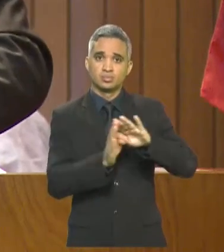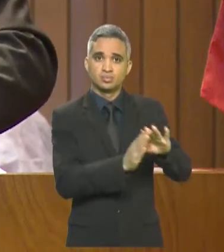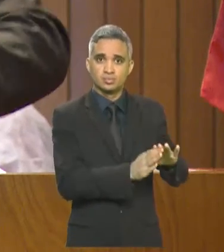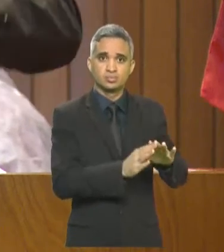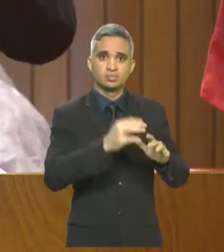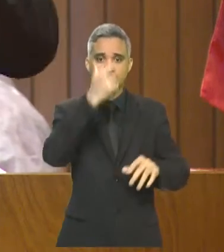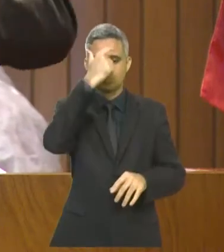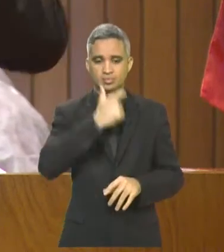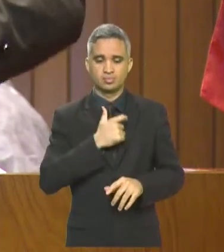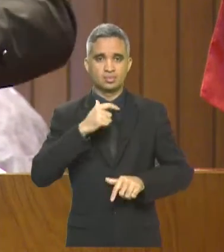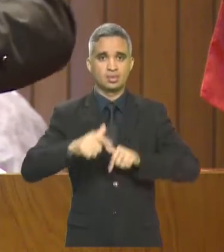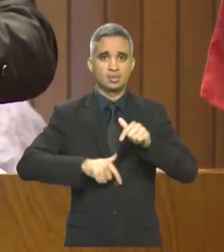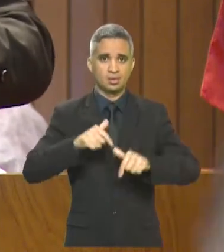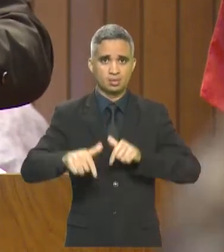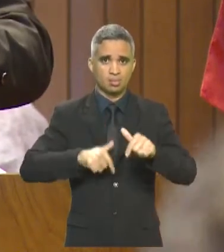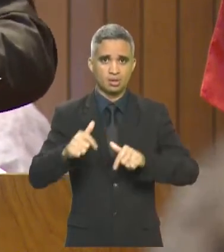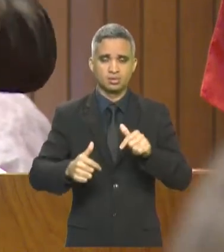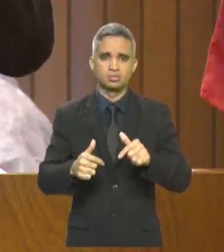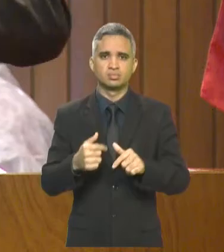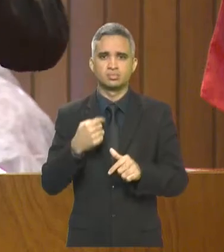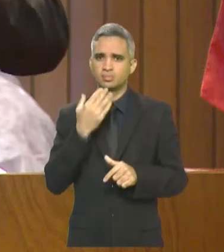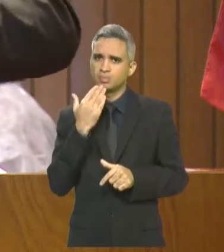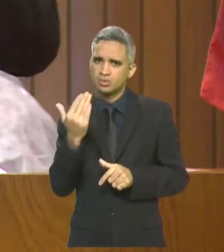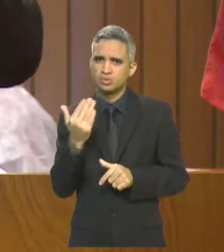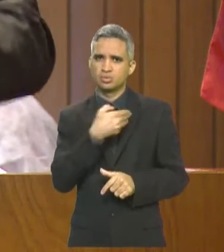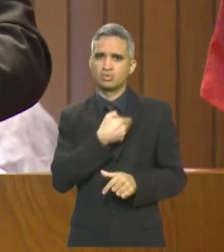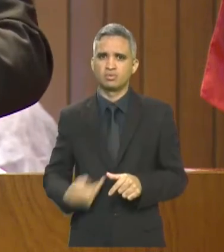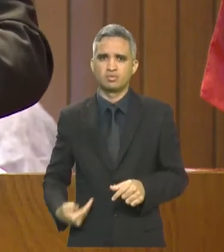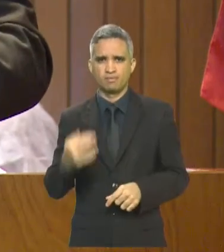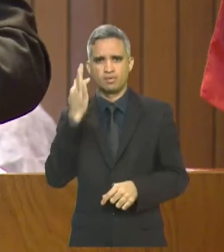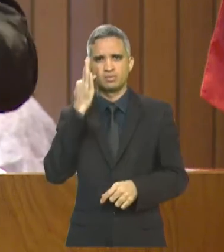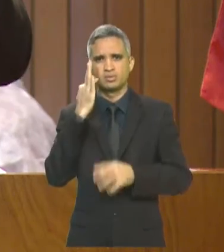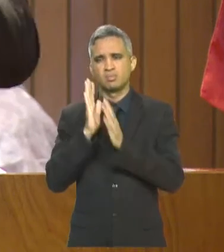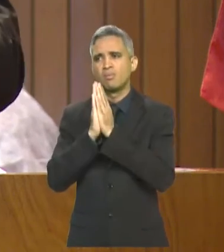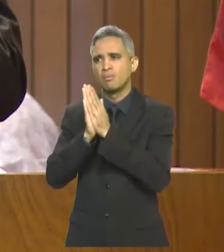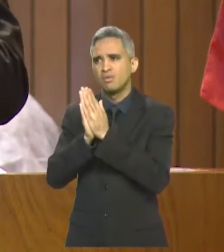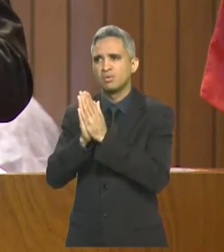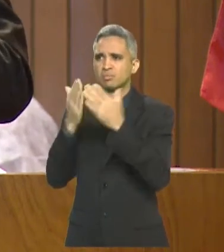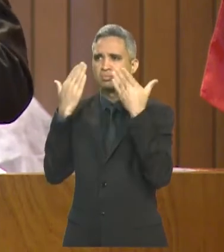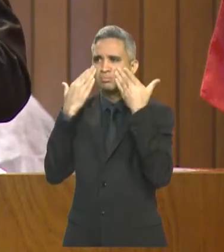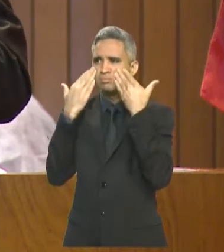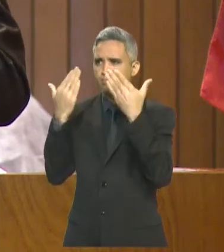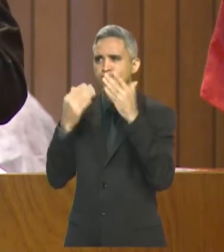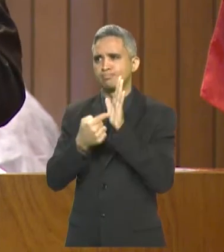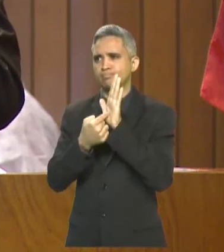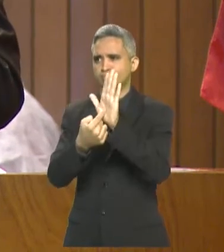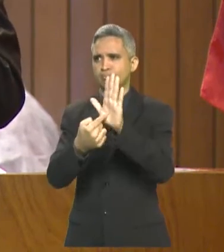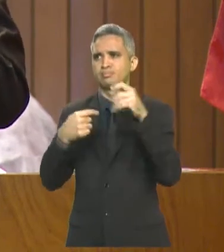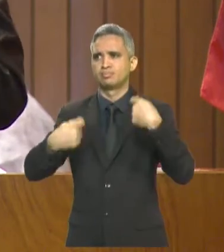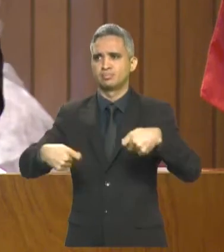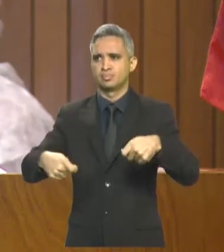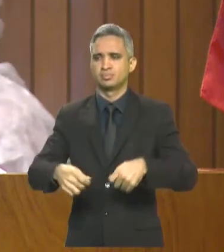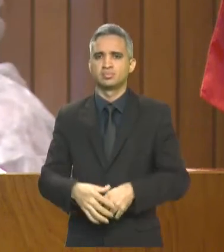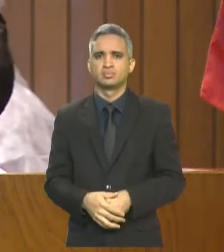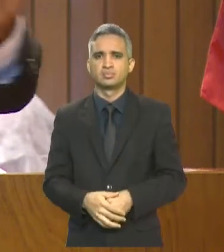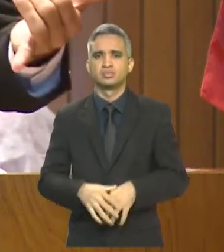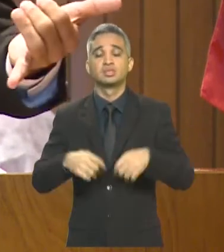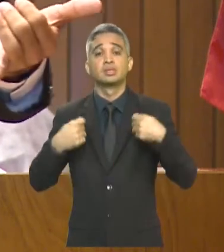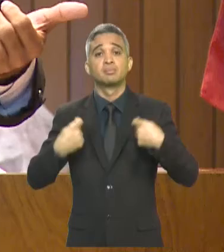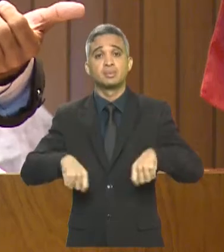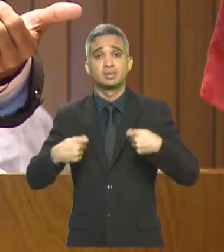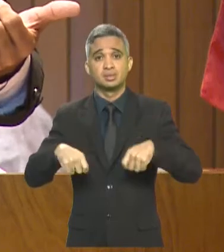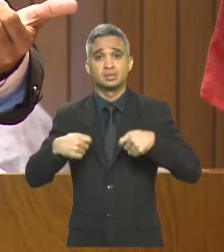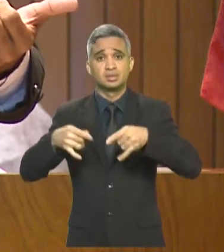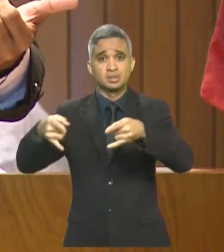o governador Flavidino. Transparência e ações concretas. Precisamos da abertura de leitos, sem precisar estar